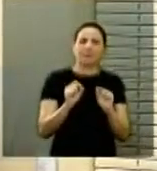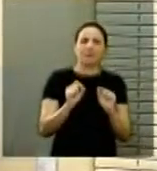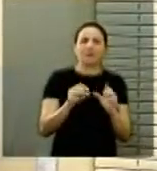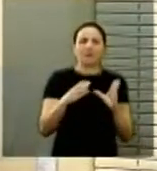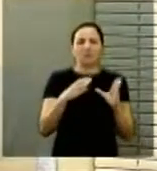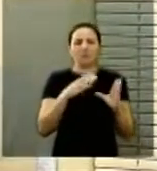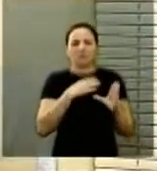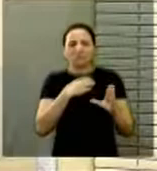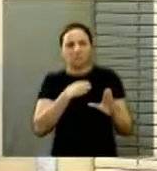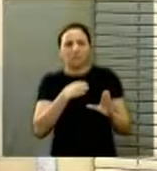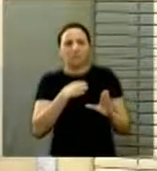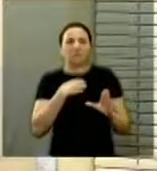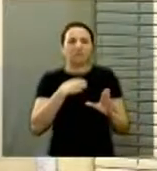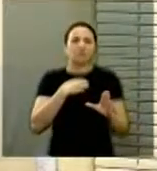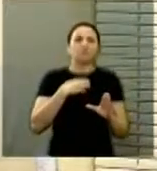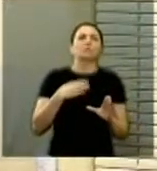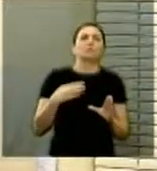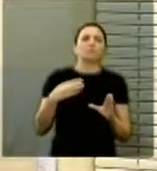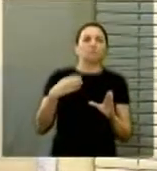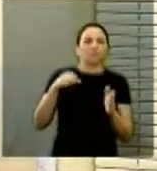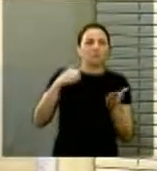inclusive no que se refere à temperatura.